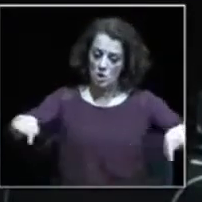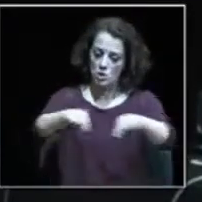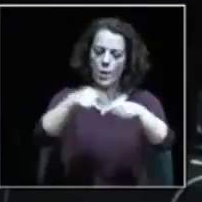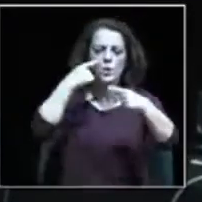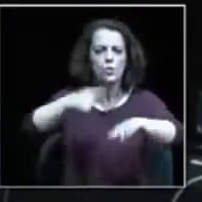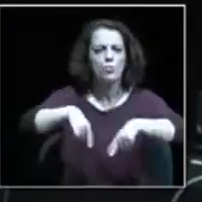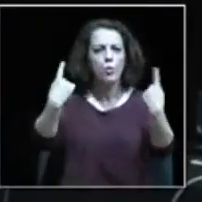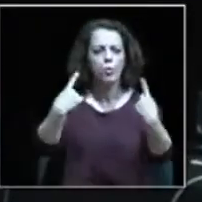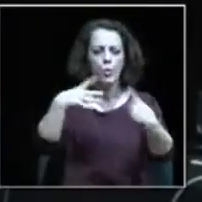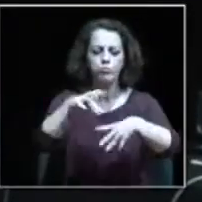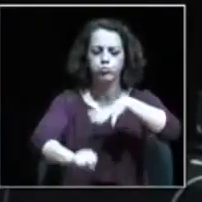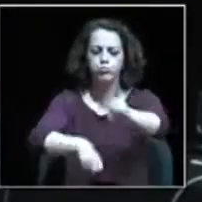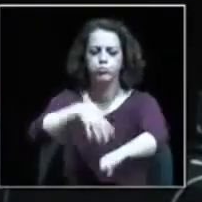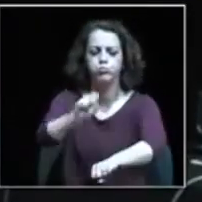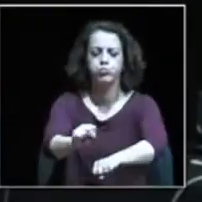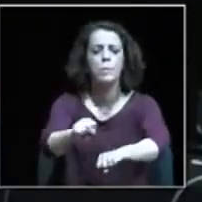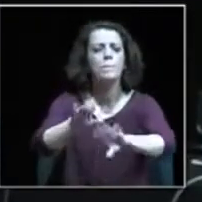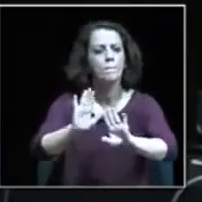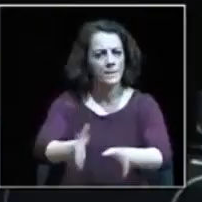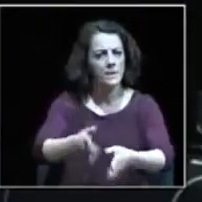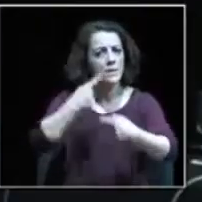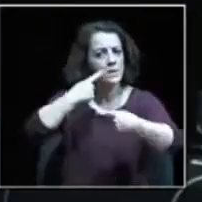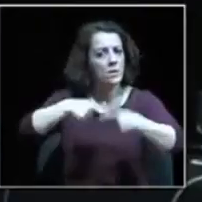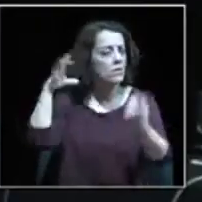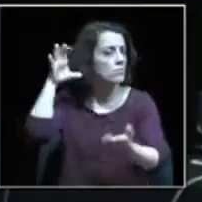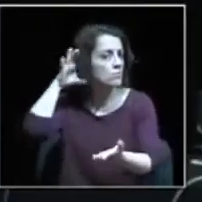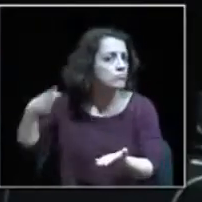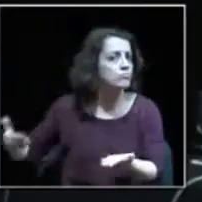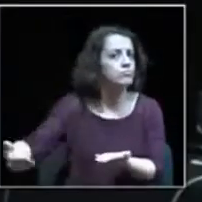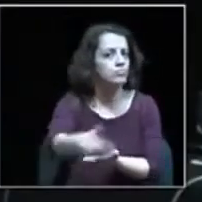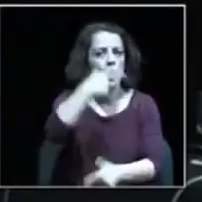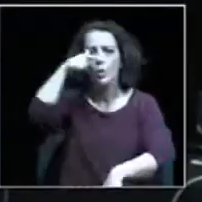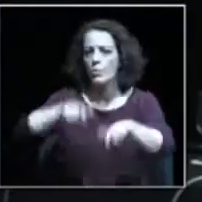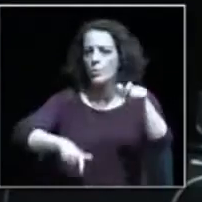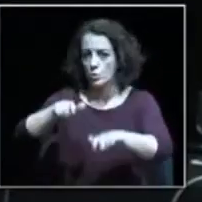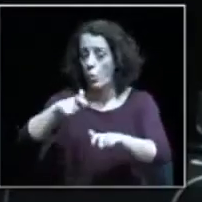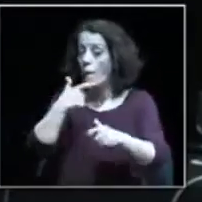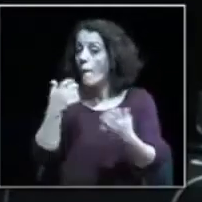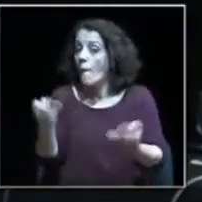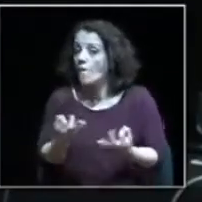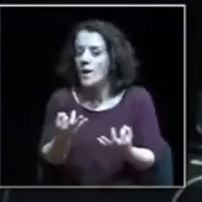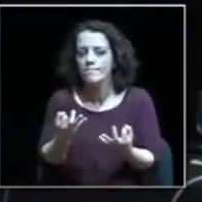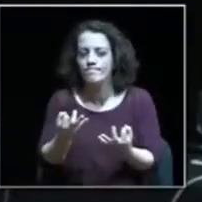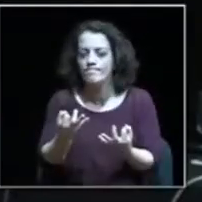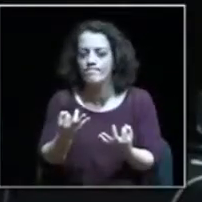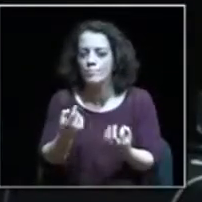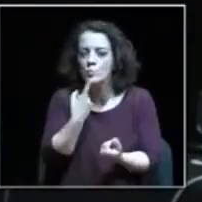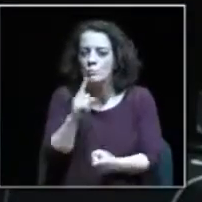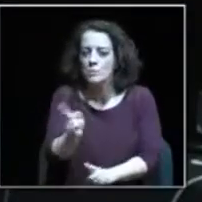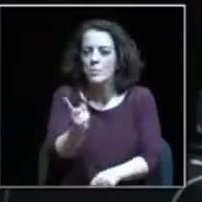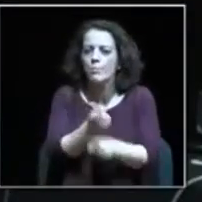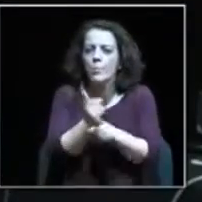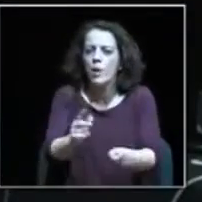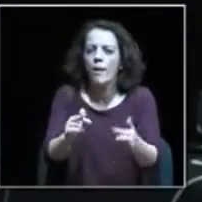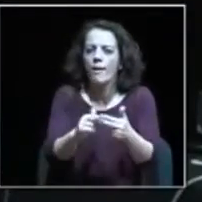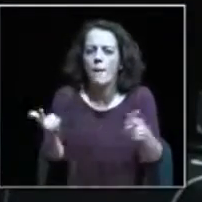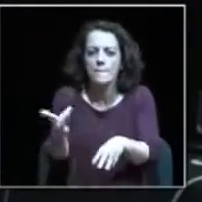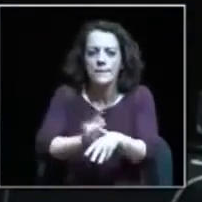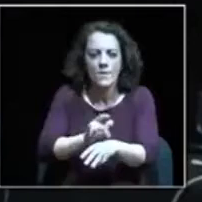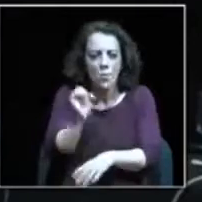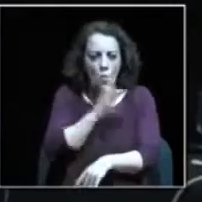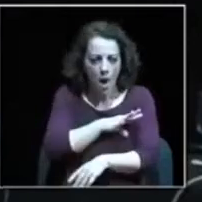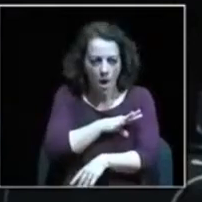da cidade, porque para isso é preciso ouvir as populações. E de facto não se entende a insensibilidade da Câmara nesta matéria